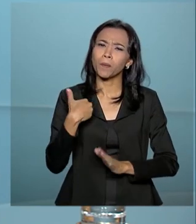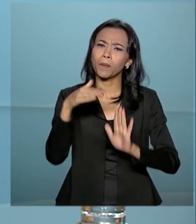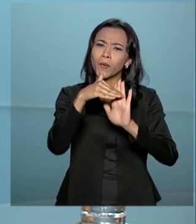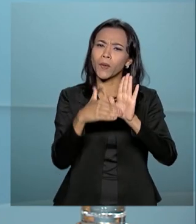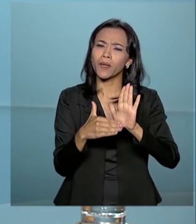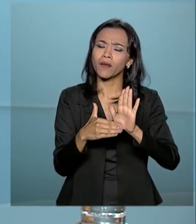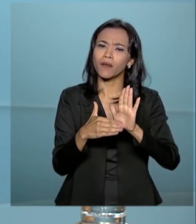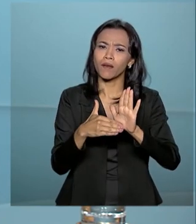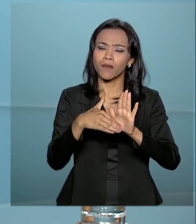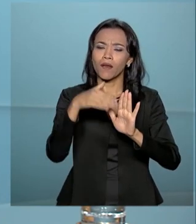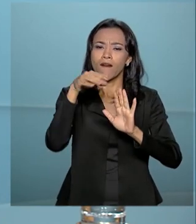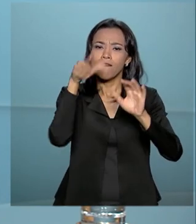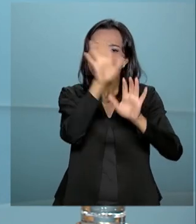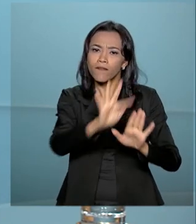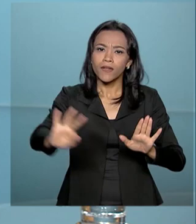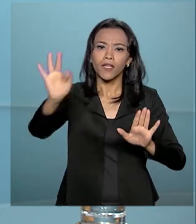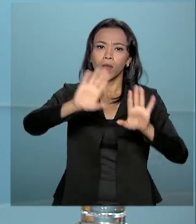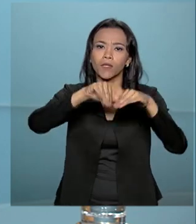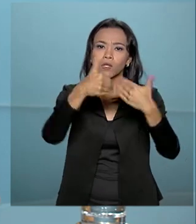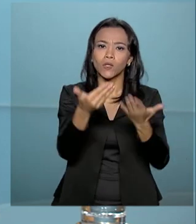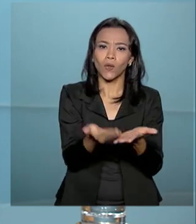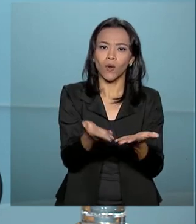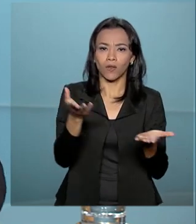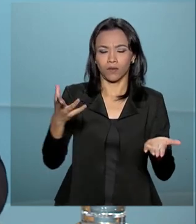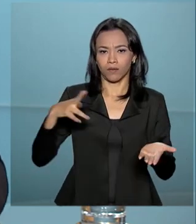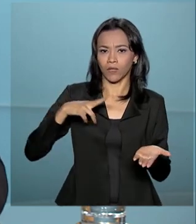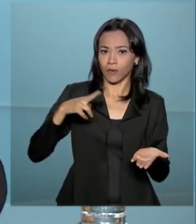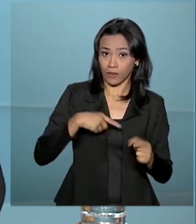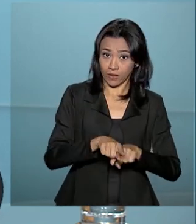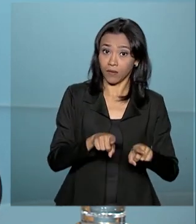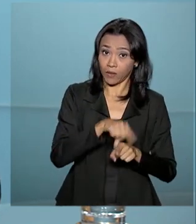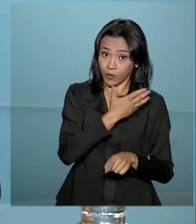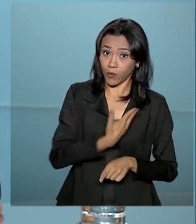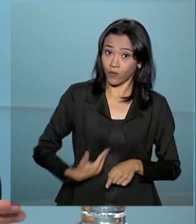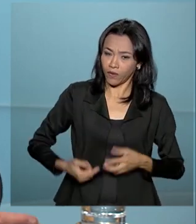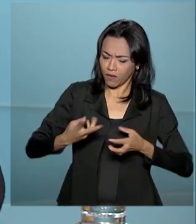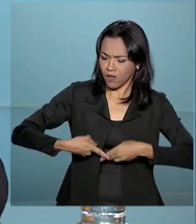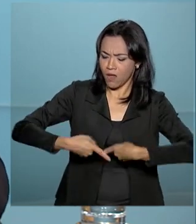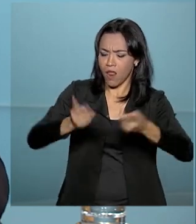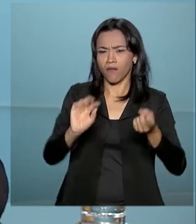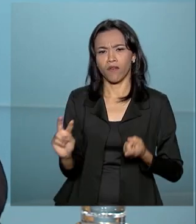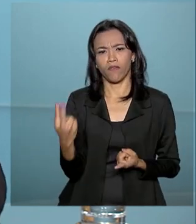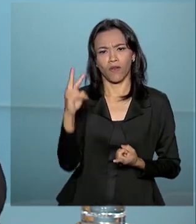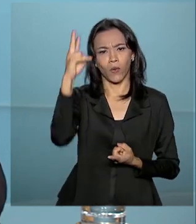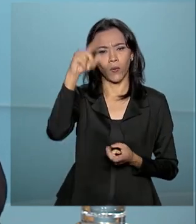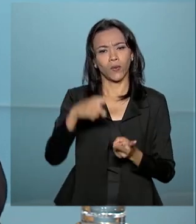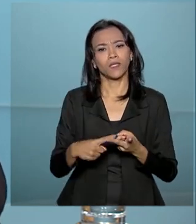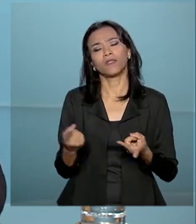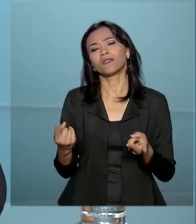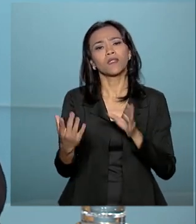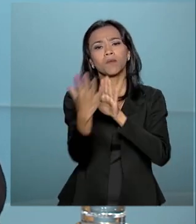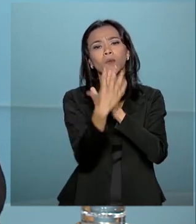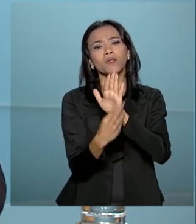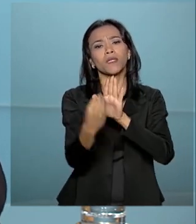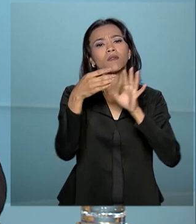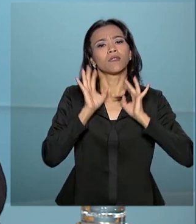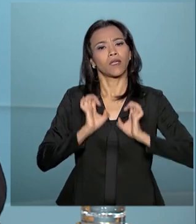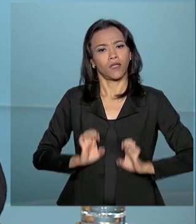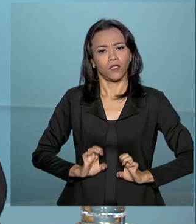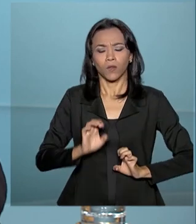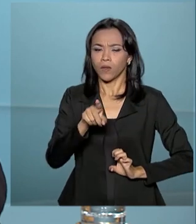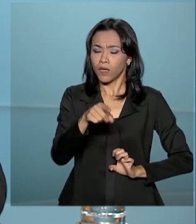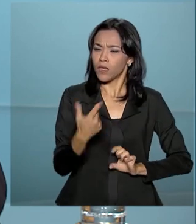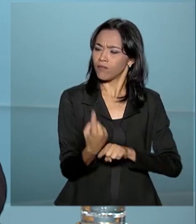Cidadã para Escolas Públicas e Privadas, que leva valores e padrões éticos para dentro da sala de aula. Inclusive, em 2017,